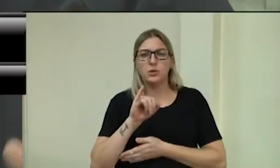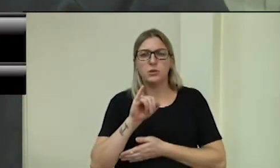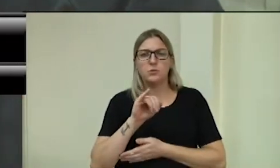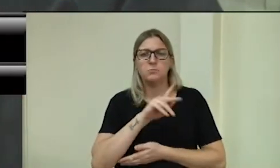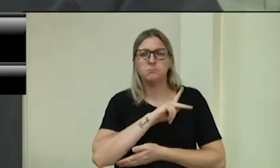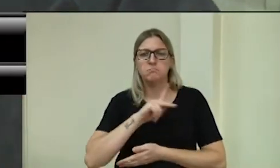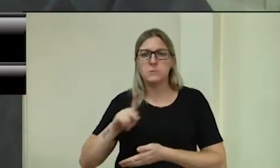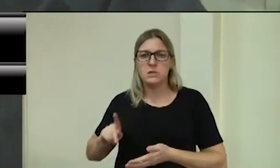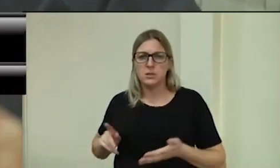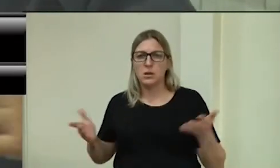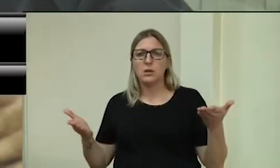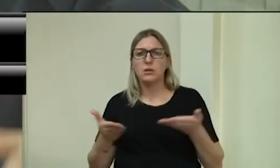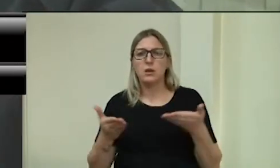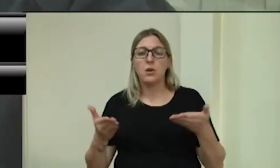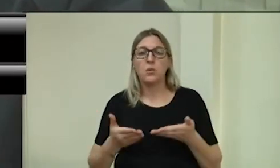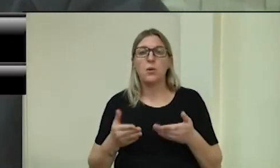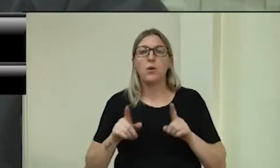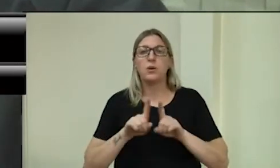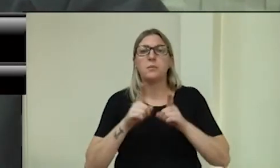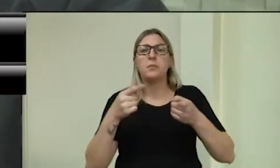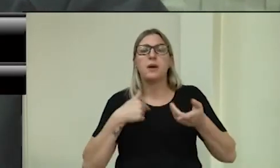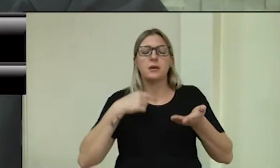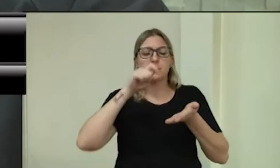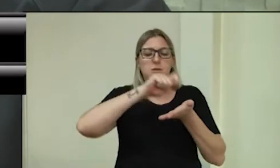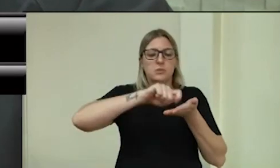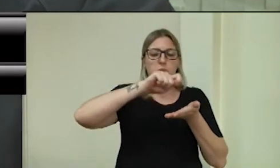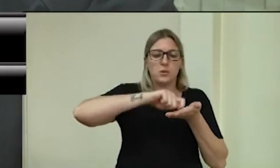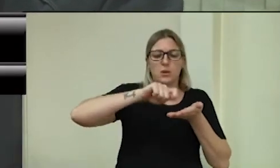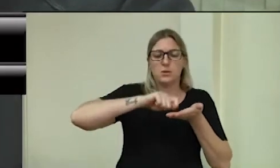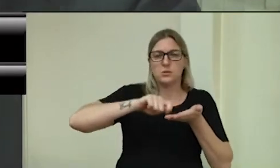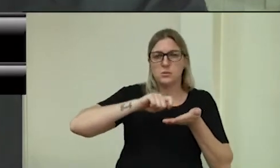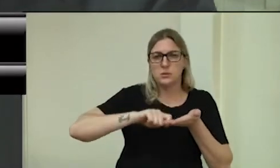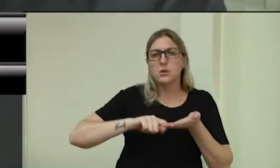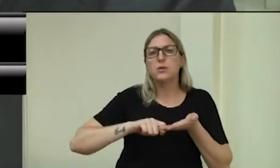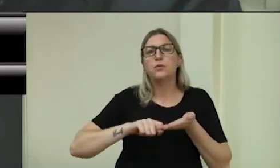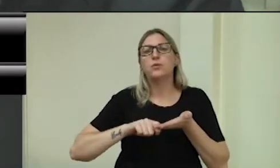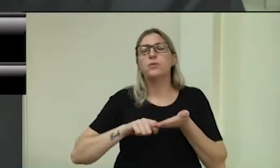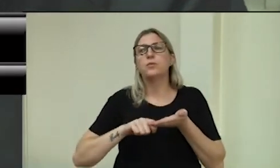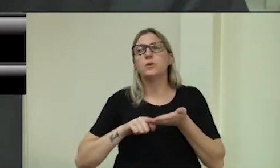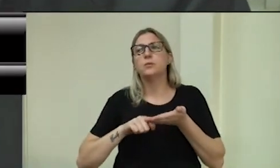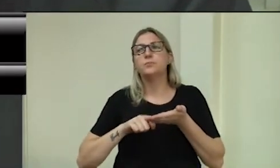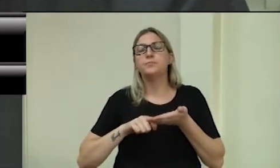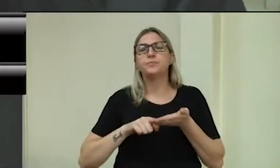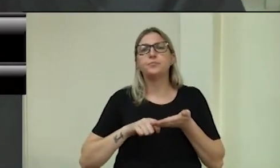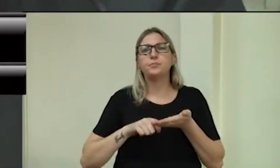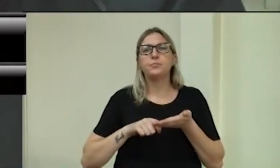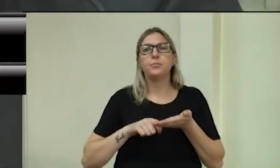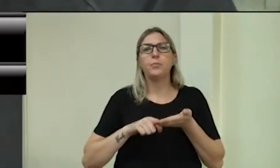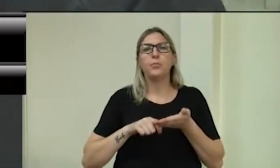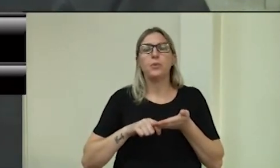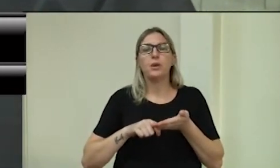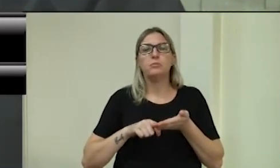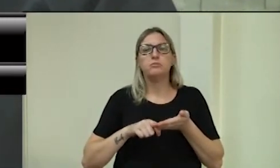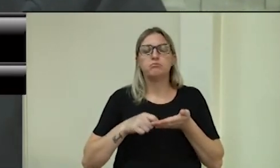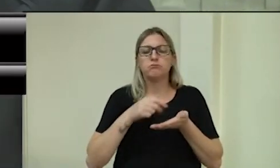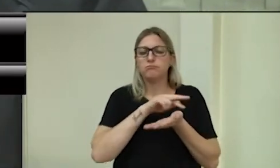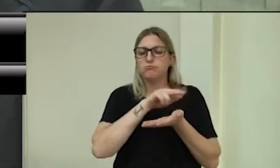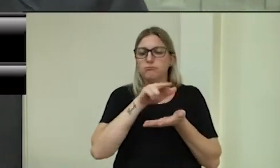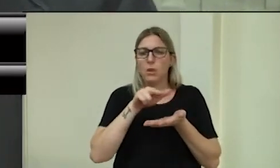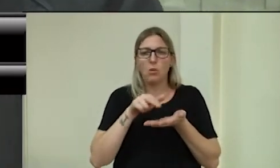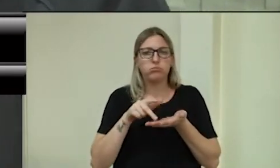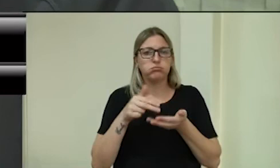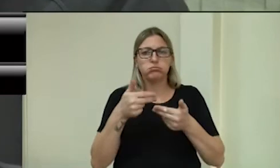palavras em nome da bancada e eu pedi licença ao vereador Nadir que é o líder da bancada hoje, para que a gente pudesse externar toda essa,